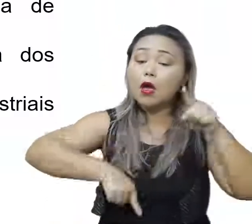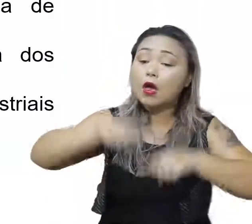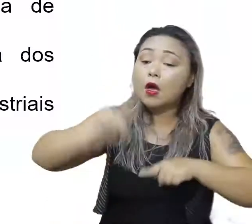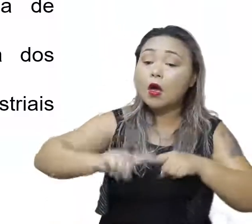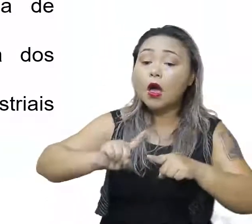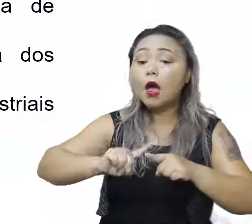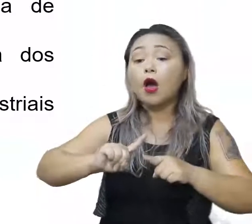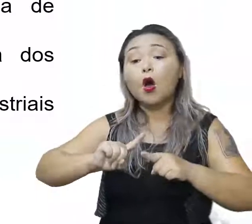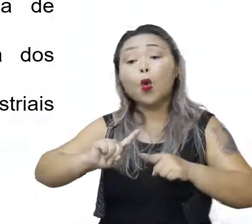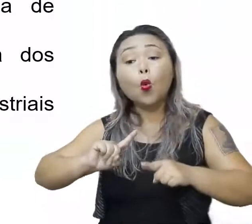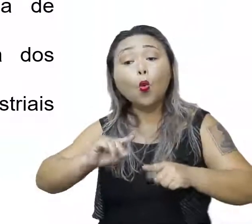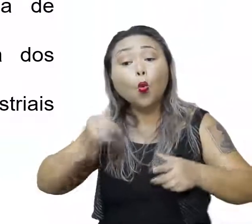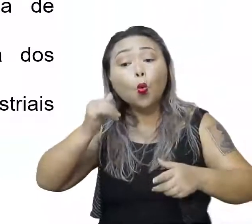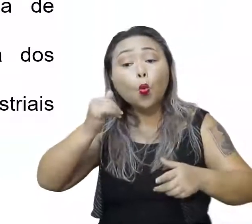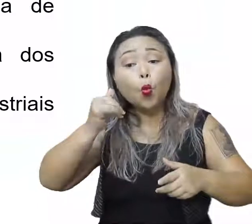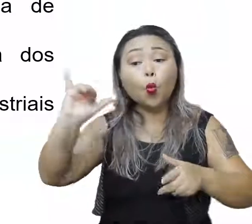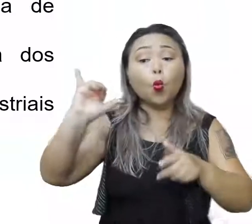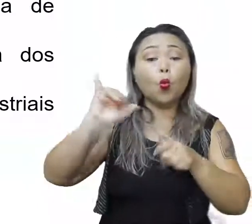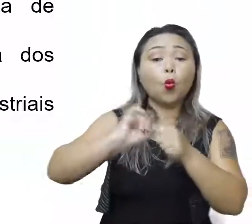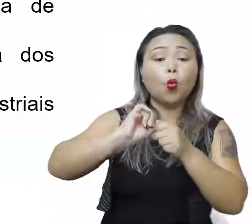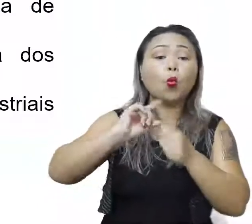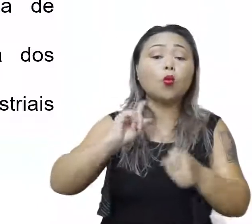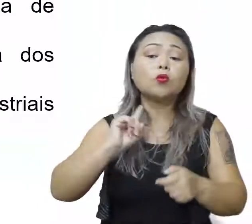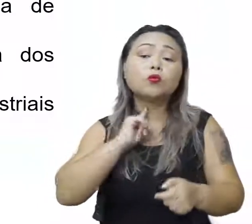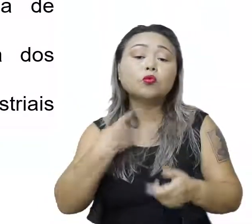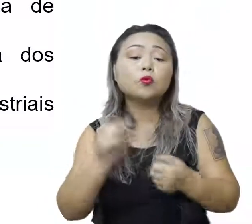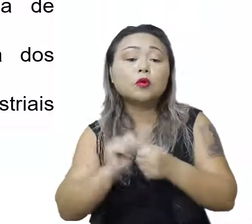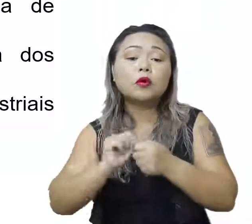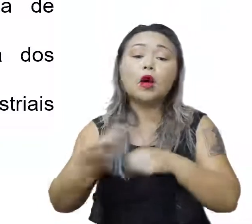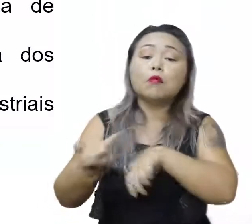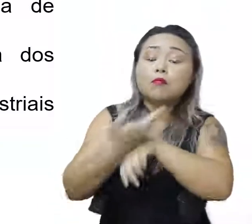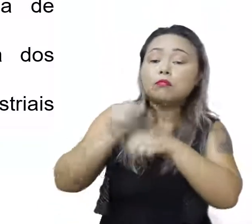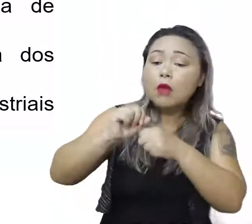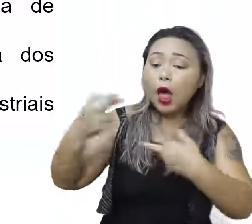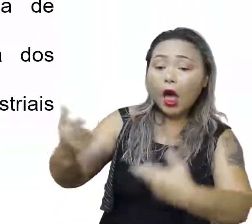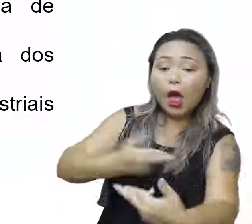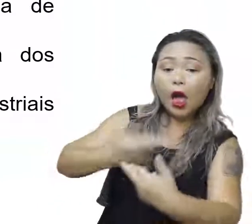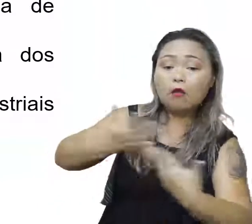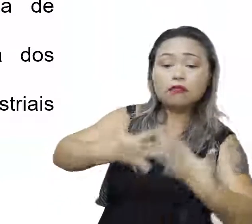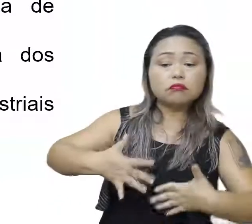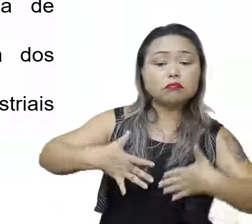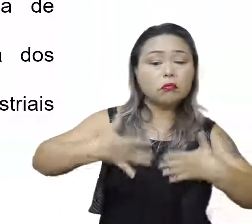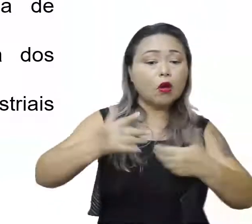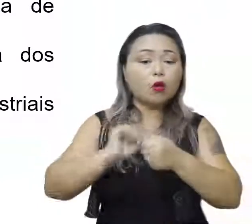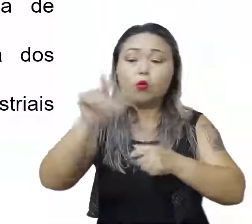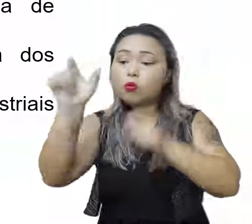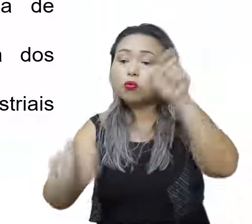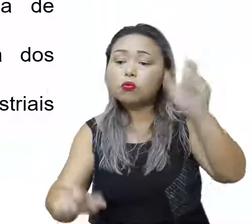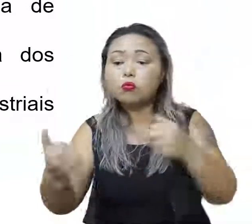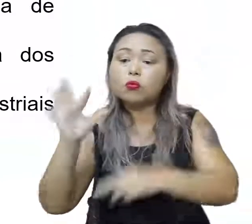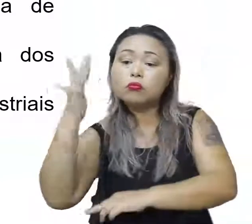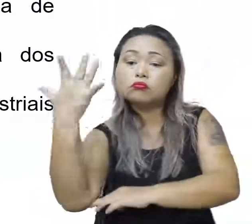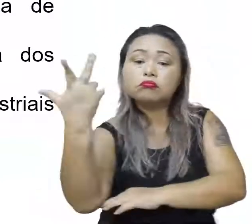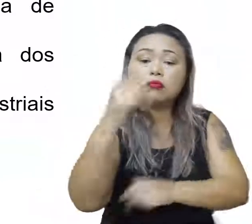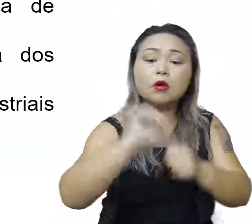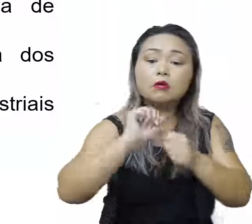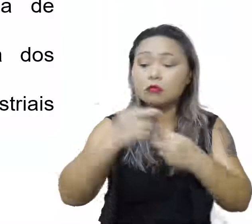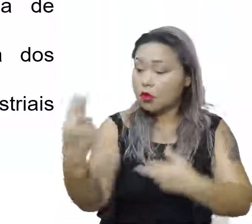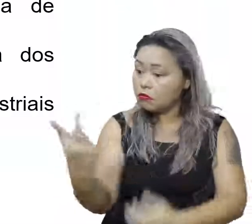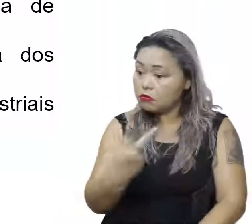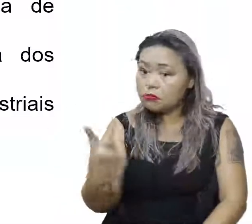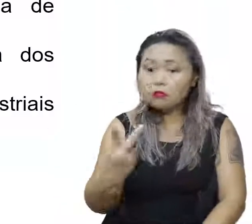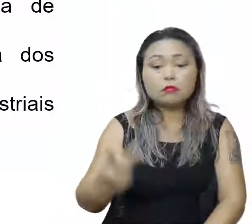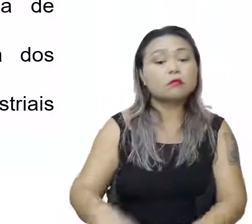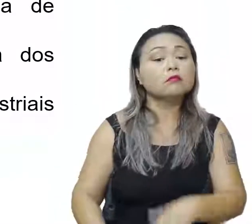a busca de uma relação harmoniosa dos homens com a natureza e entre